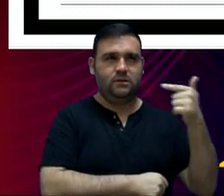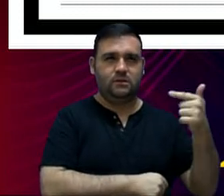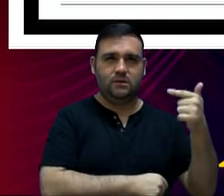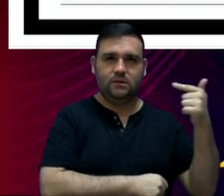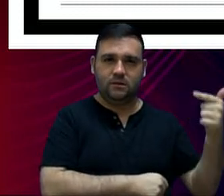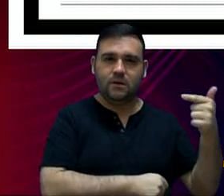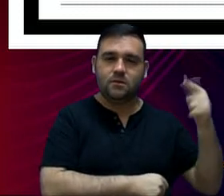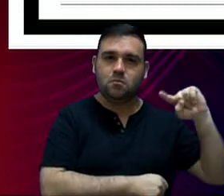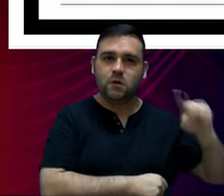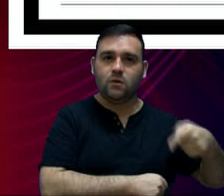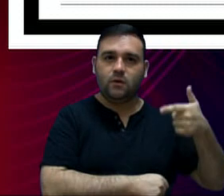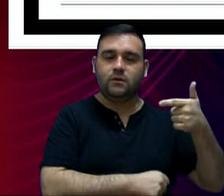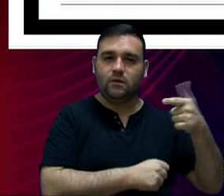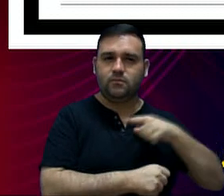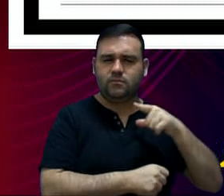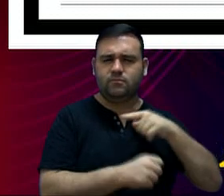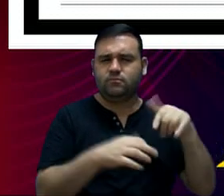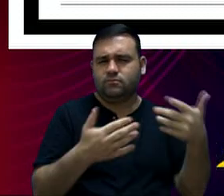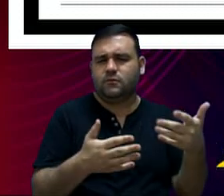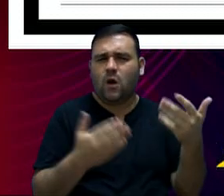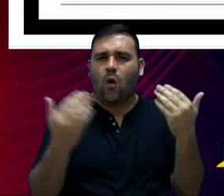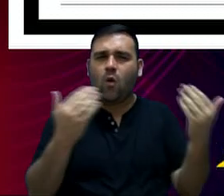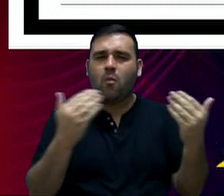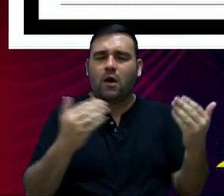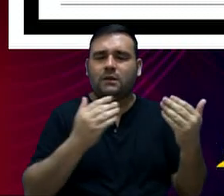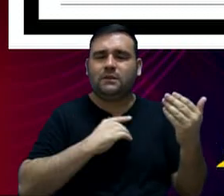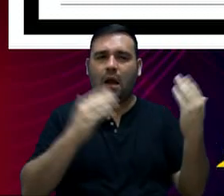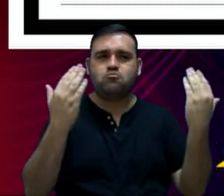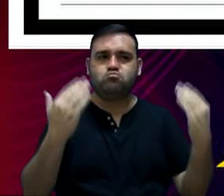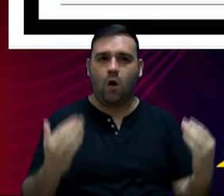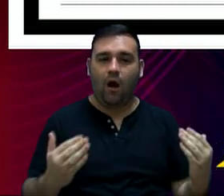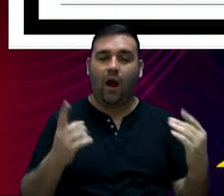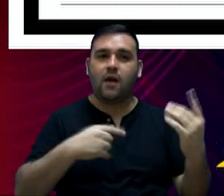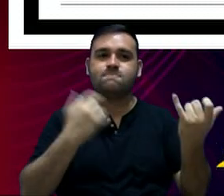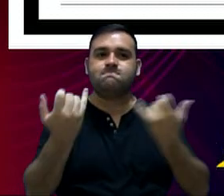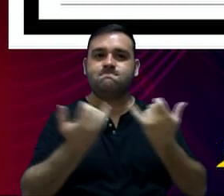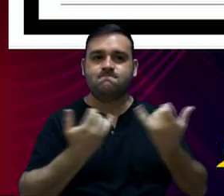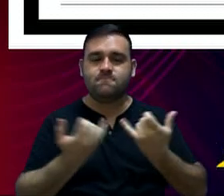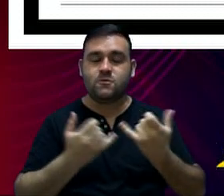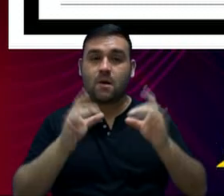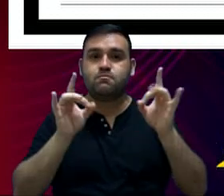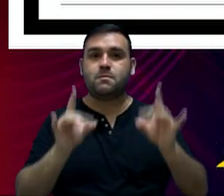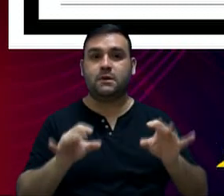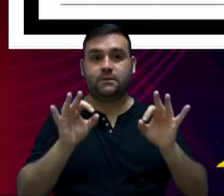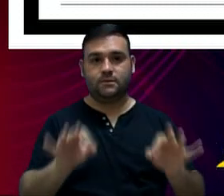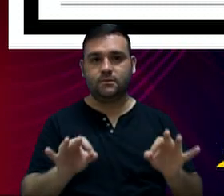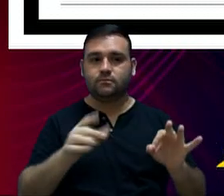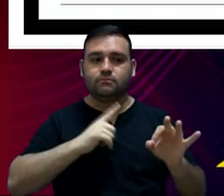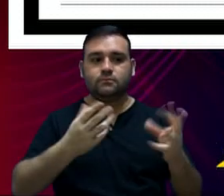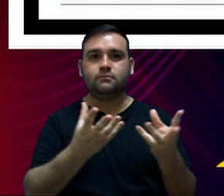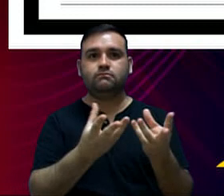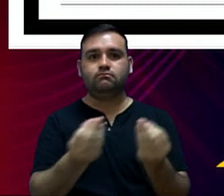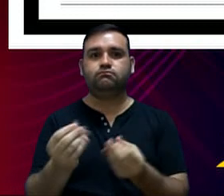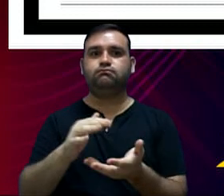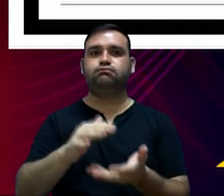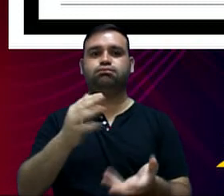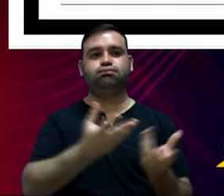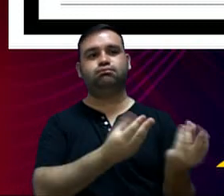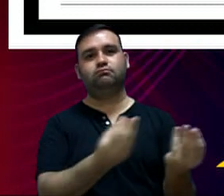Vejam, como eu disse no início, essas informações são consolidadas. Aqui nós temos, então, um grande volume